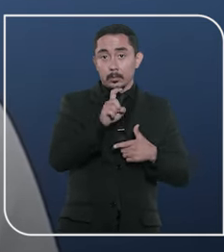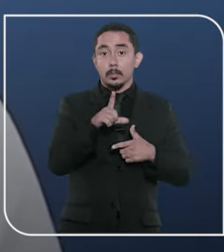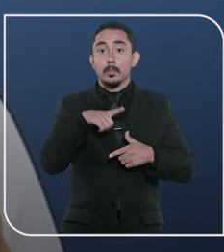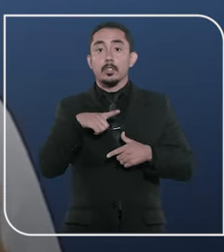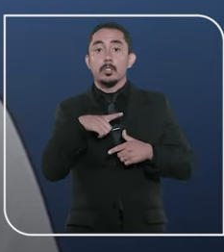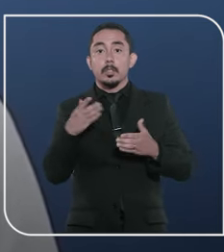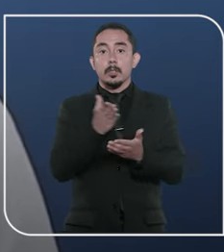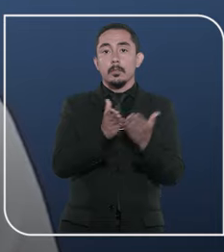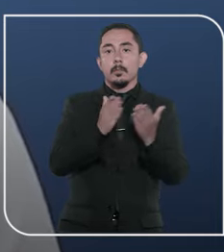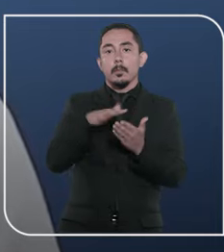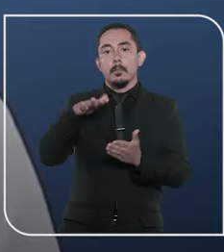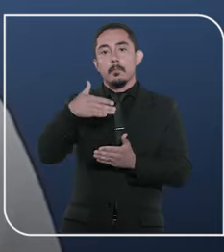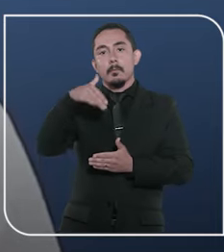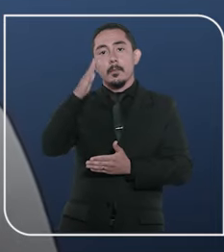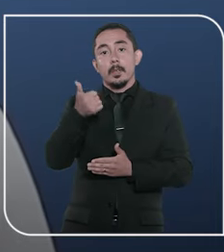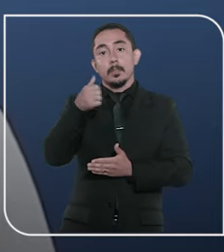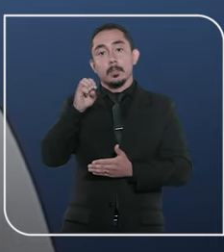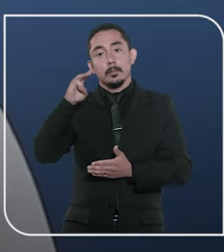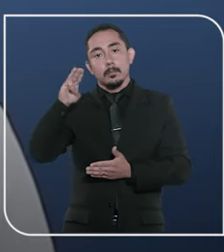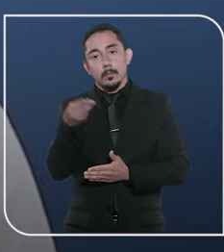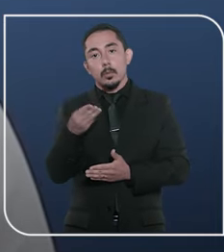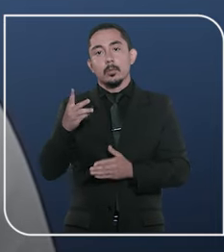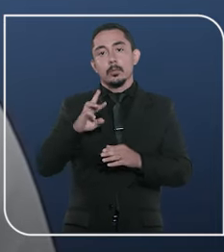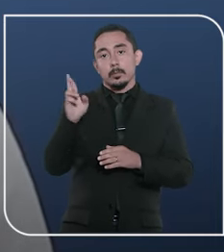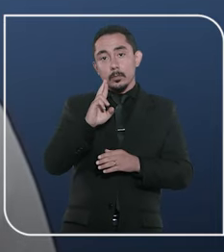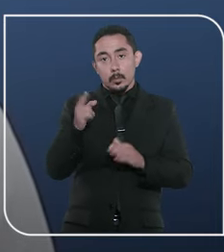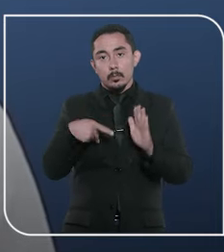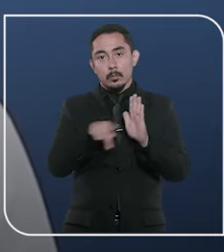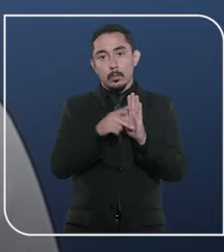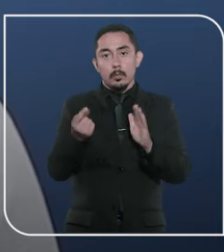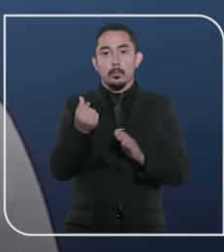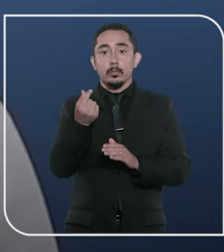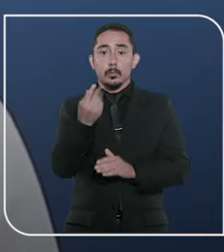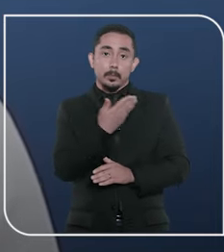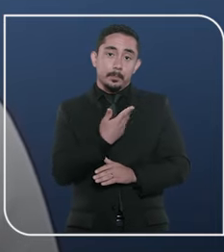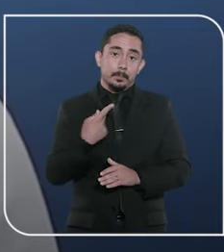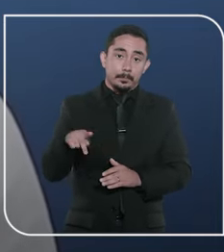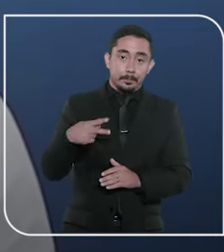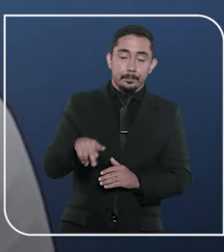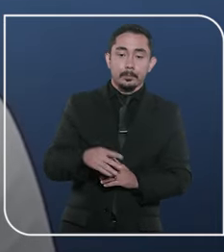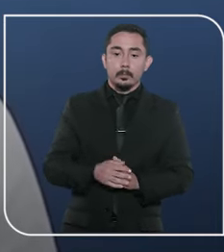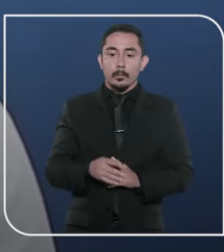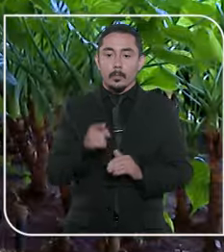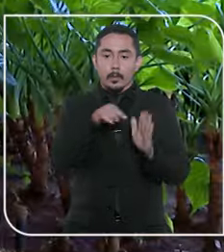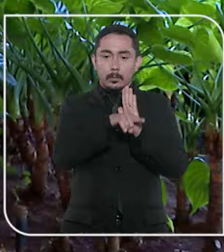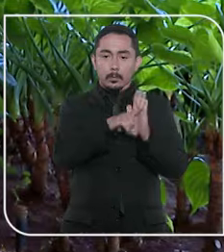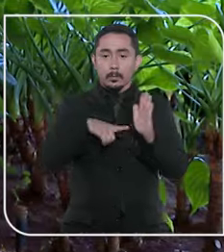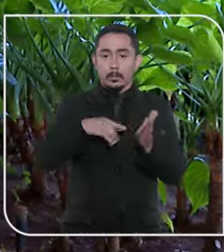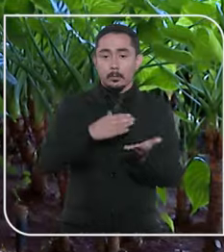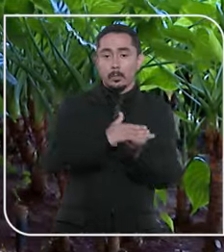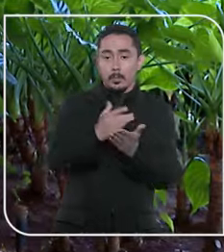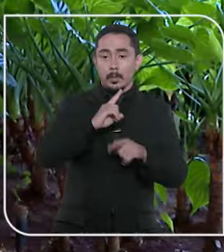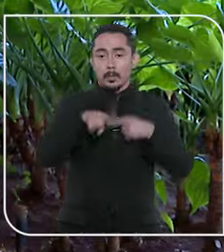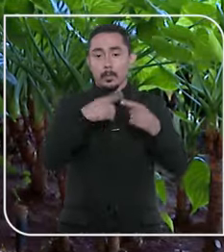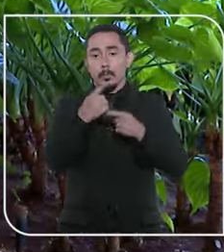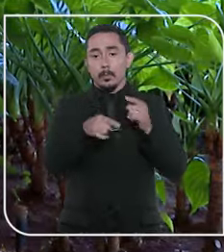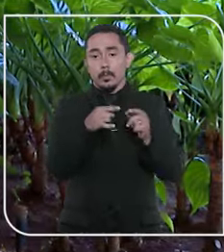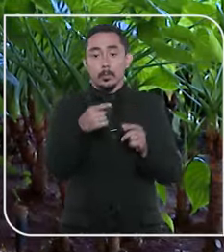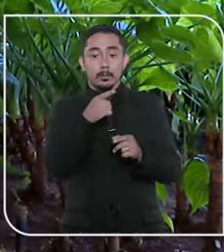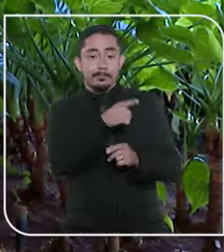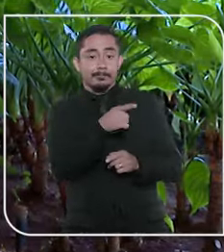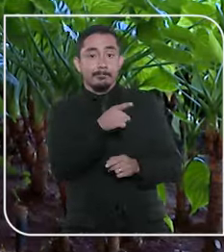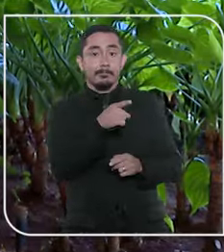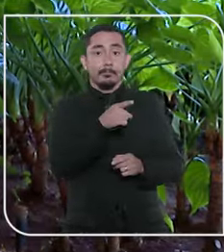Executivo Acreano teria desviado mais de R 16 milhões em recursos públicos. As investigações tiveram